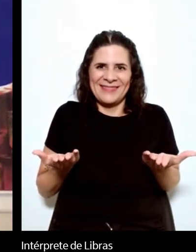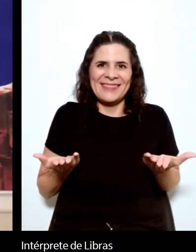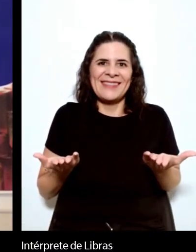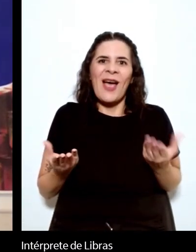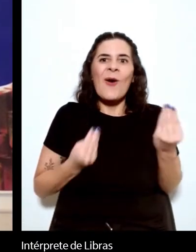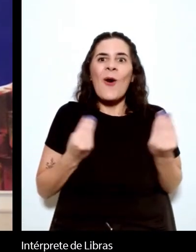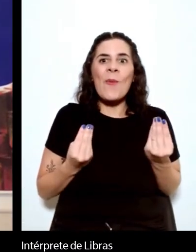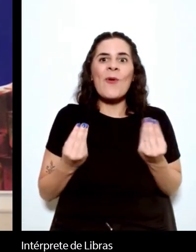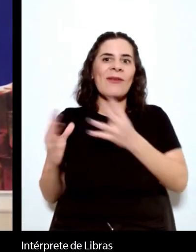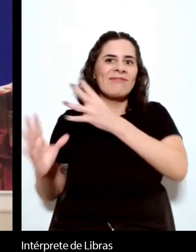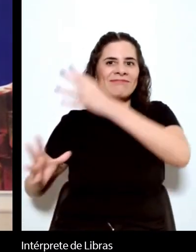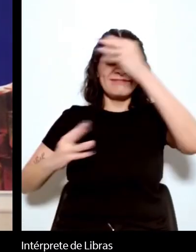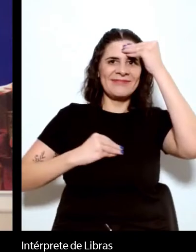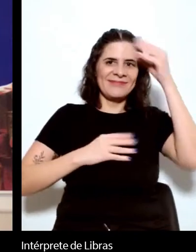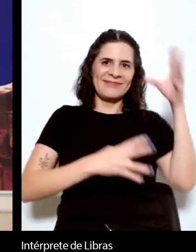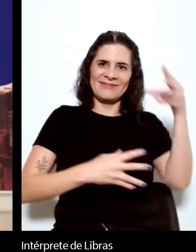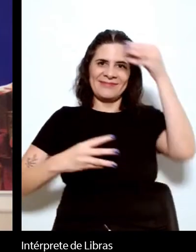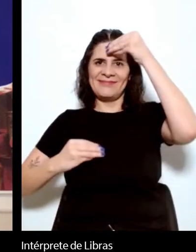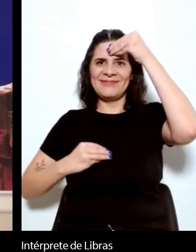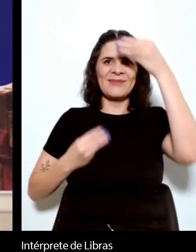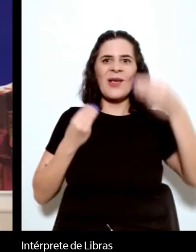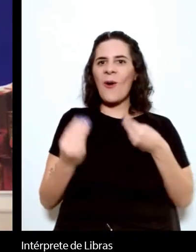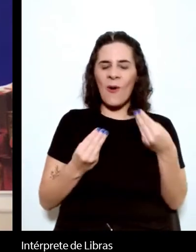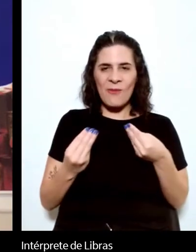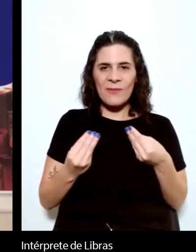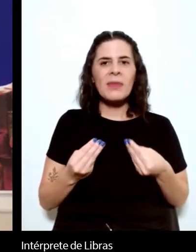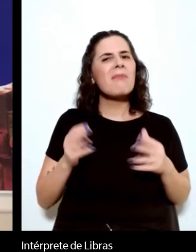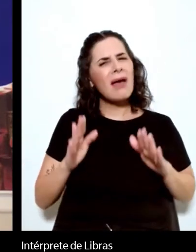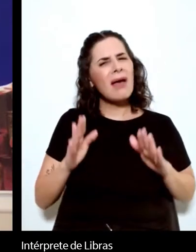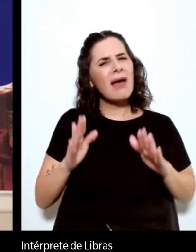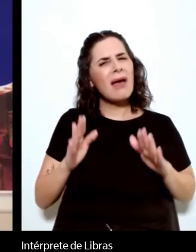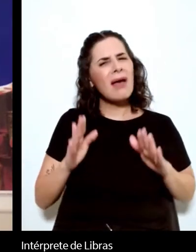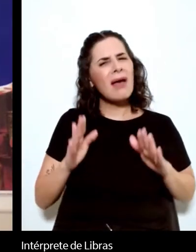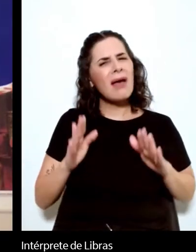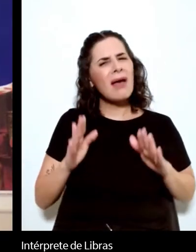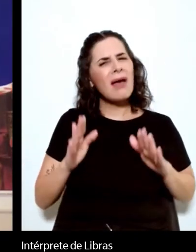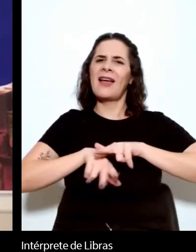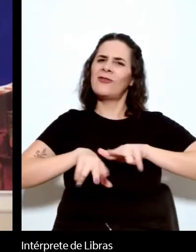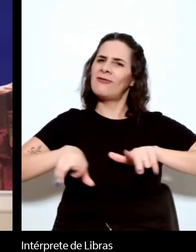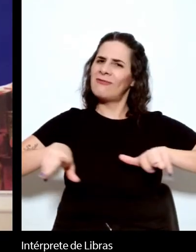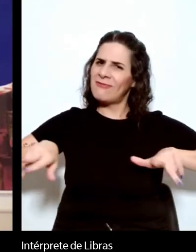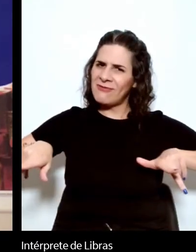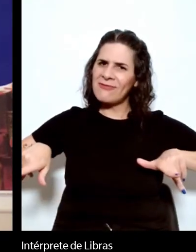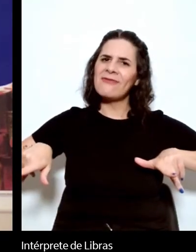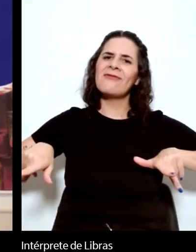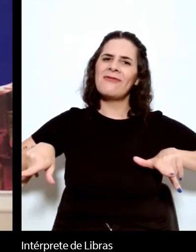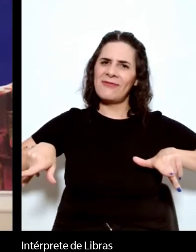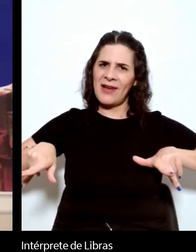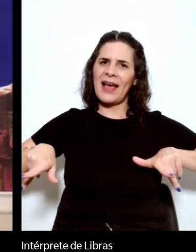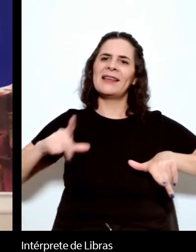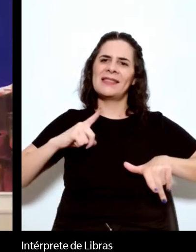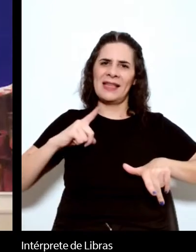dramatização. Mas há várias possibilidades de interpretação. Então, eu acho que, em certo sentido, para